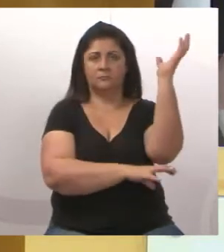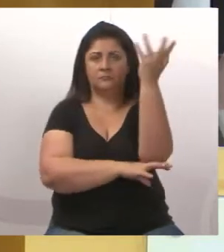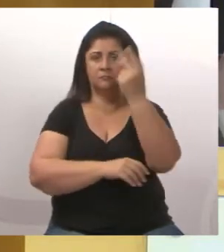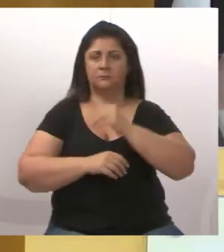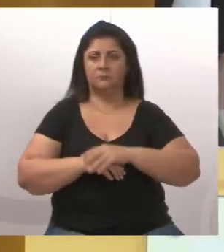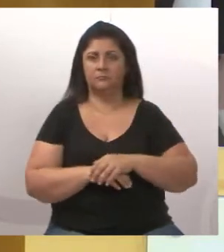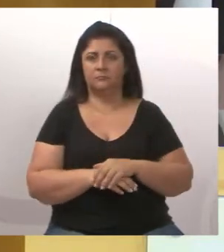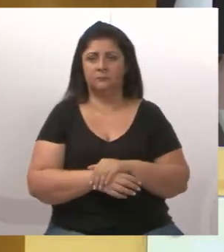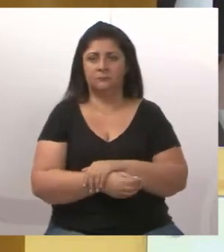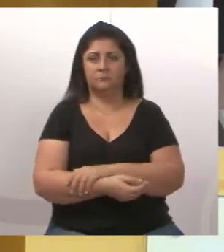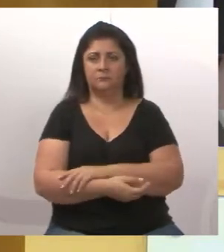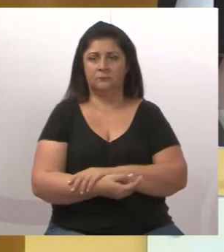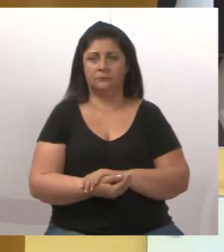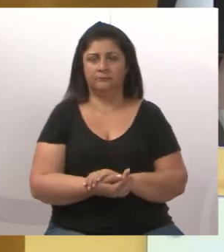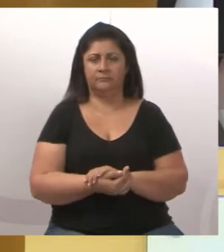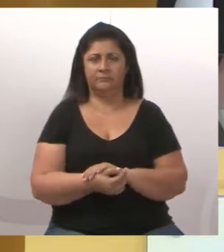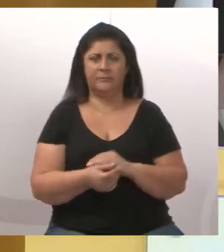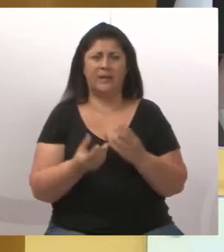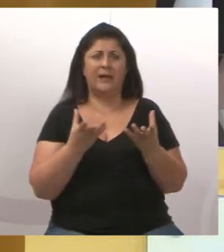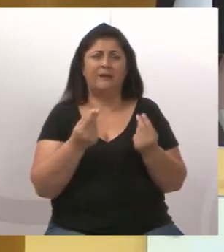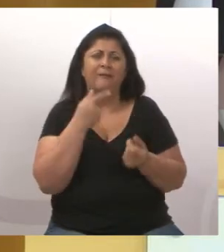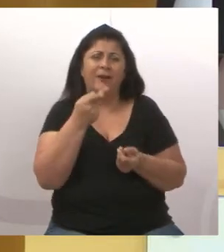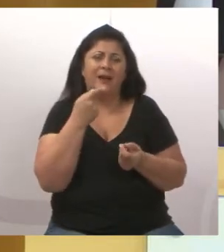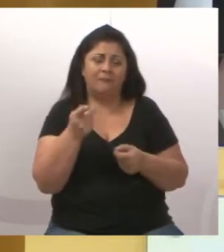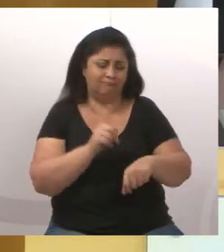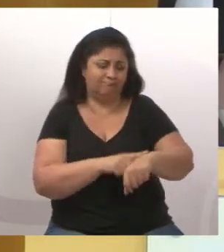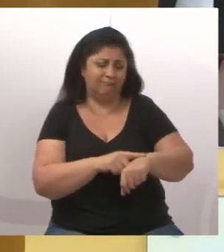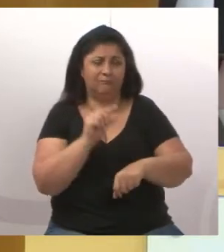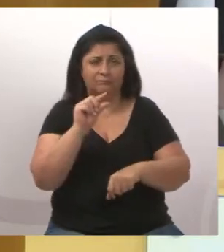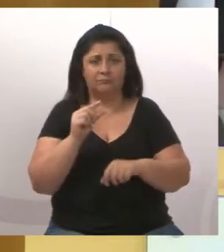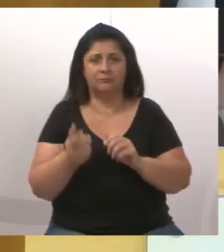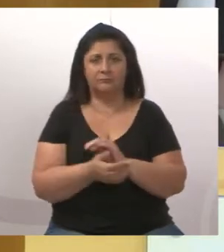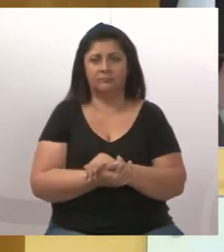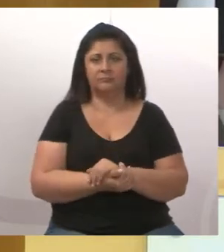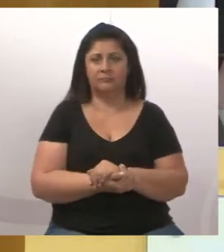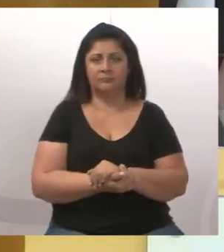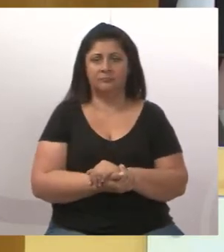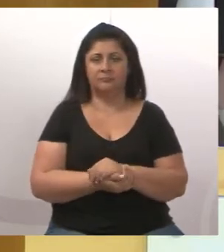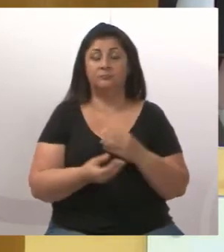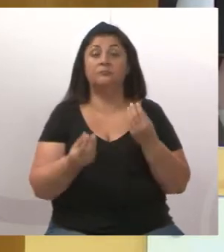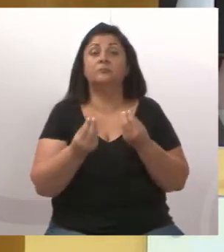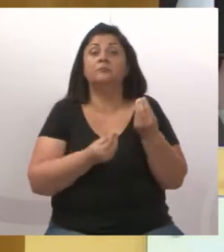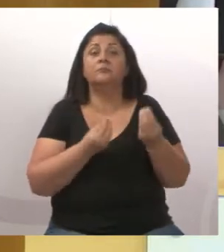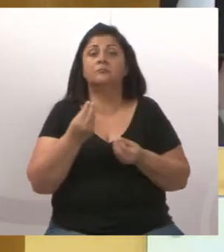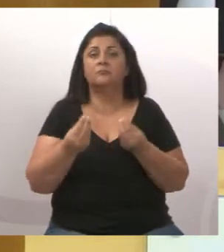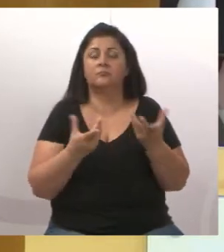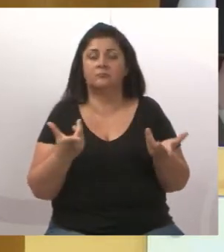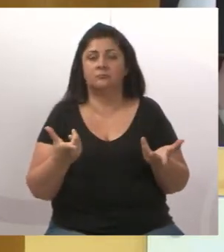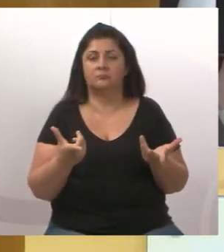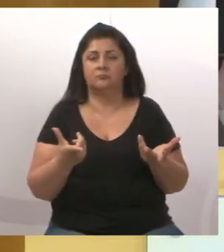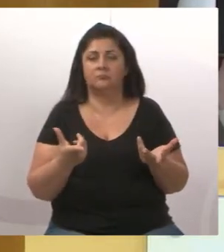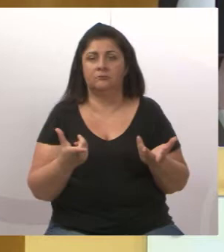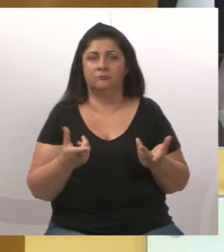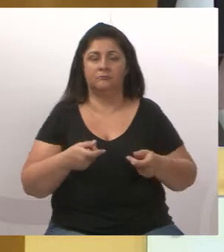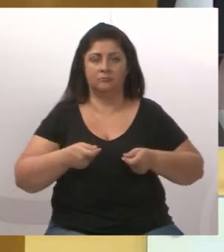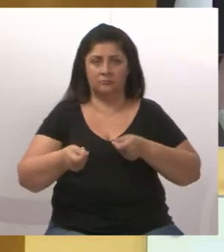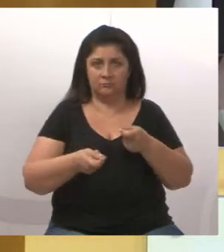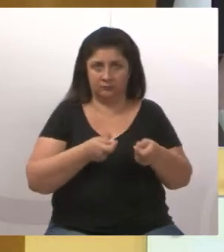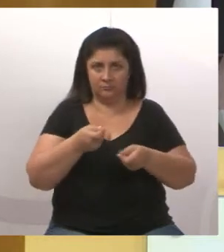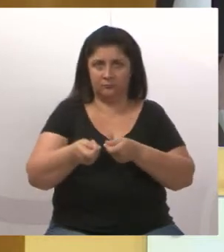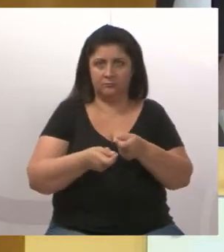Estou finalizando já, não dá tempo de falar, tantas coisas para a gente falar. Como é que nós podemos ter um perfil de gestor